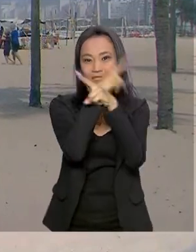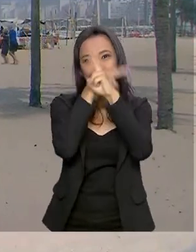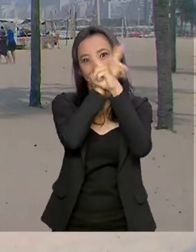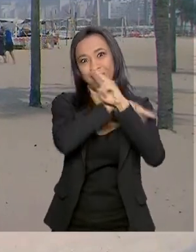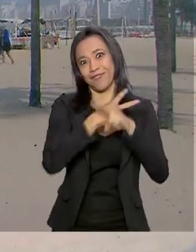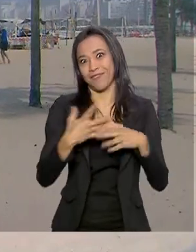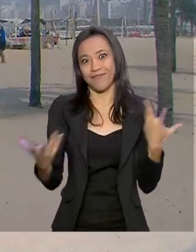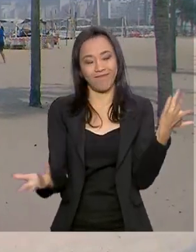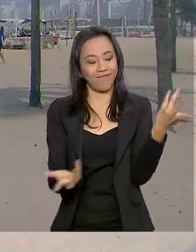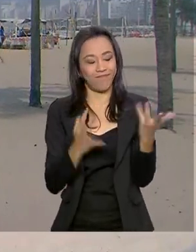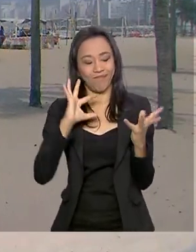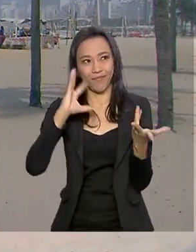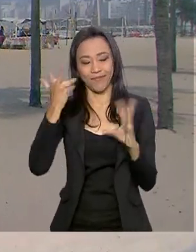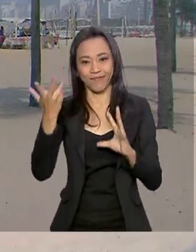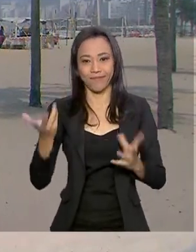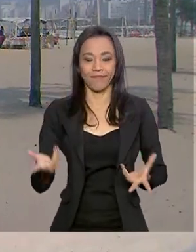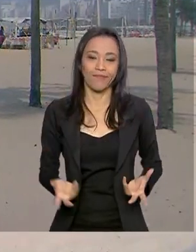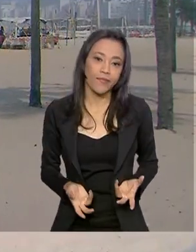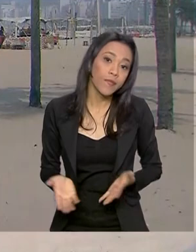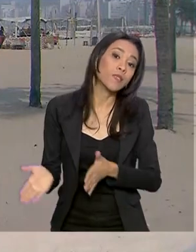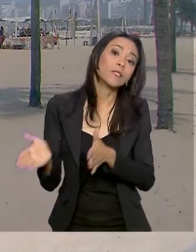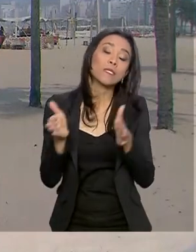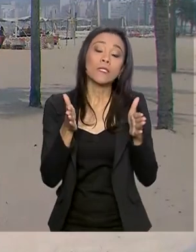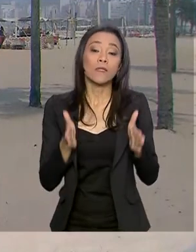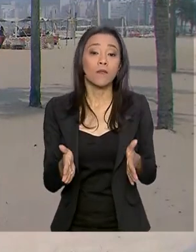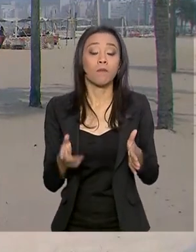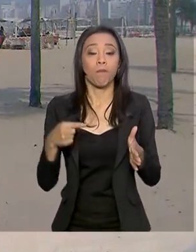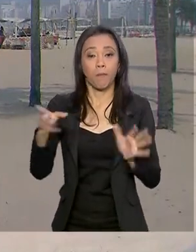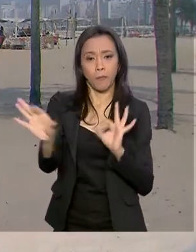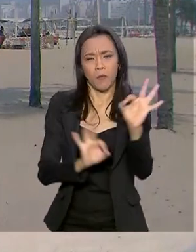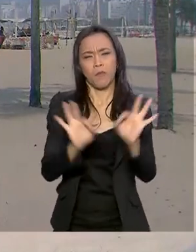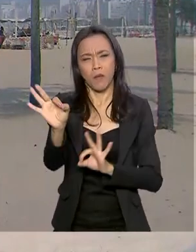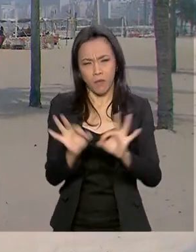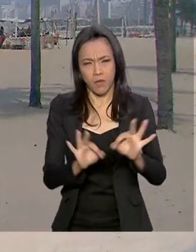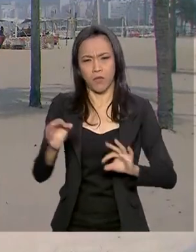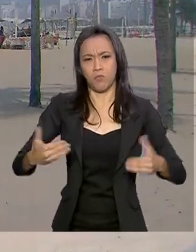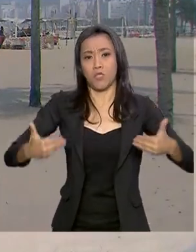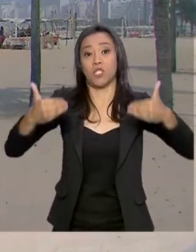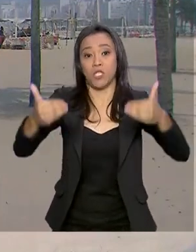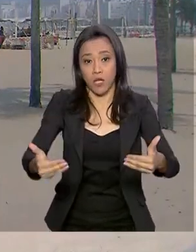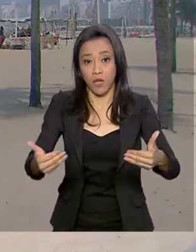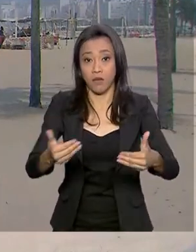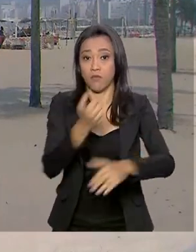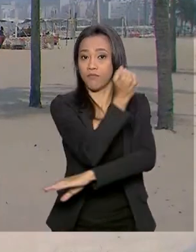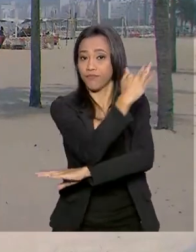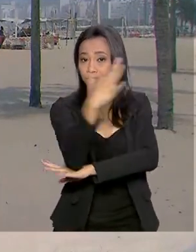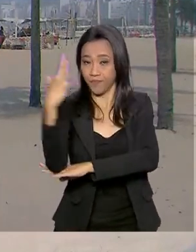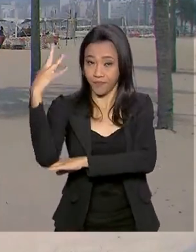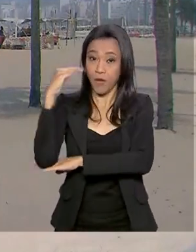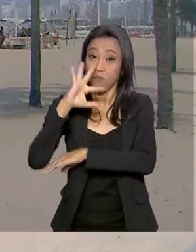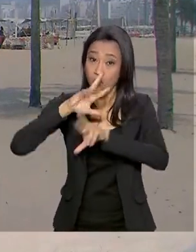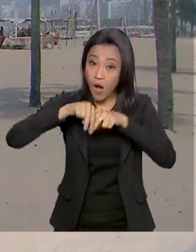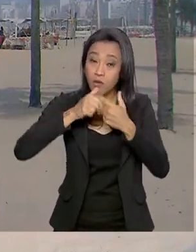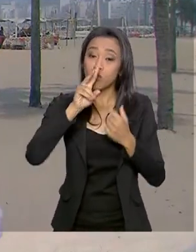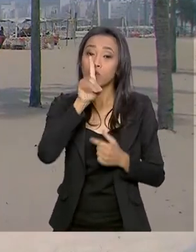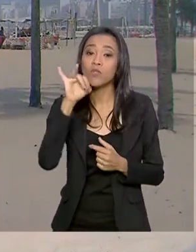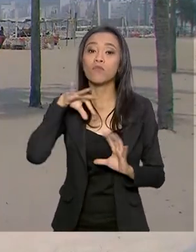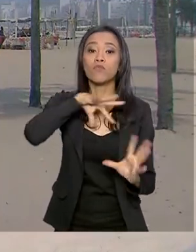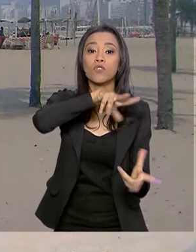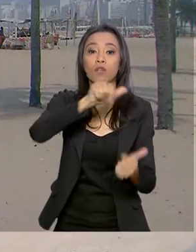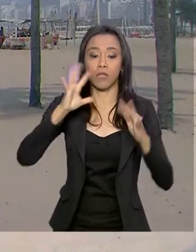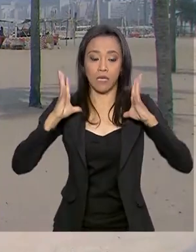modificou todo. Mas os eventos que o Ministério do Meio Ambiente está promovendo por causa desse Dia Mundial da Limpeza tem a ver